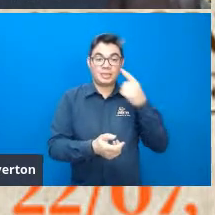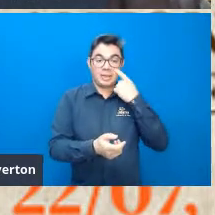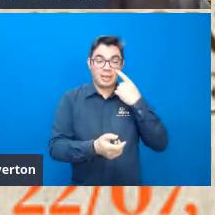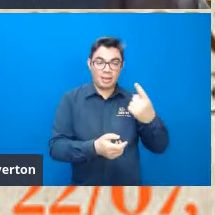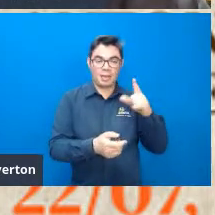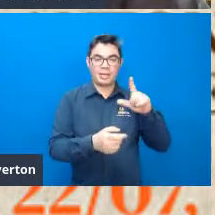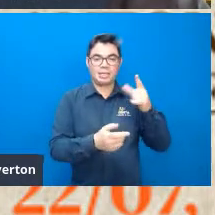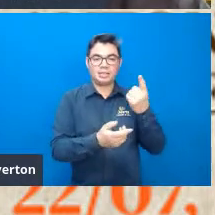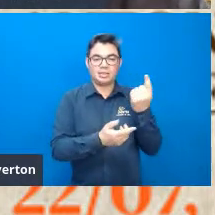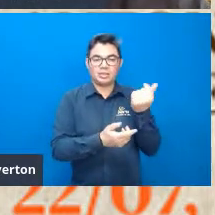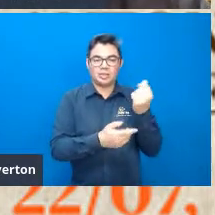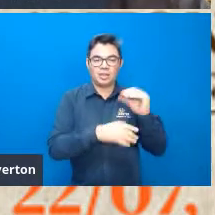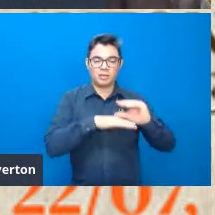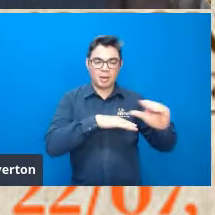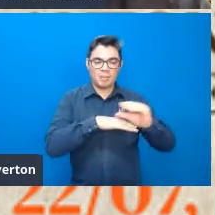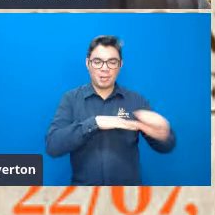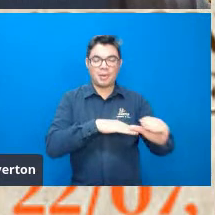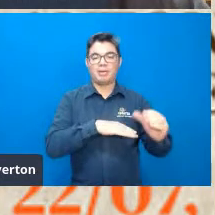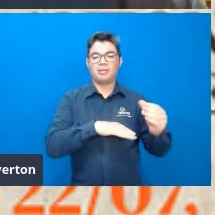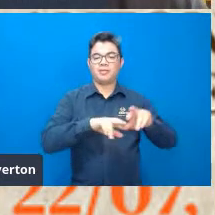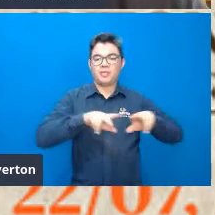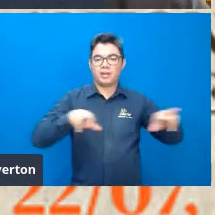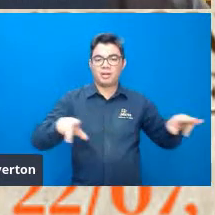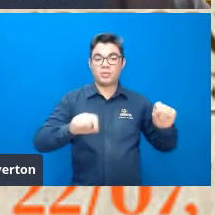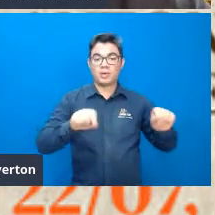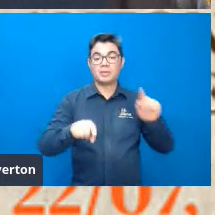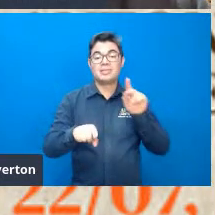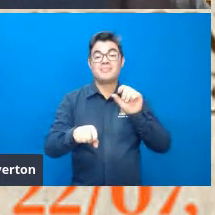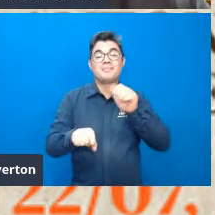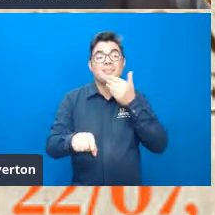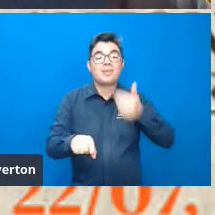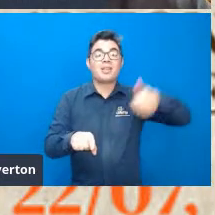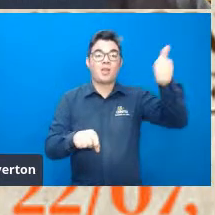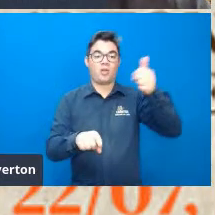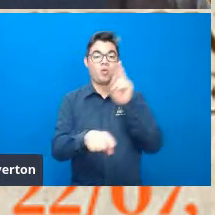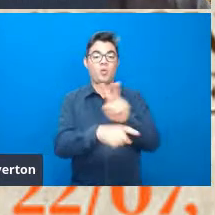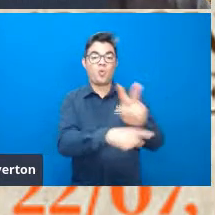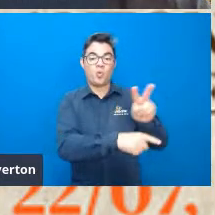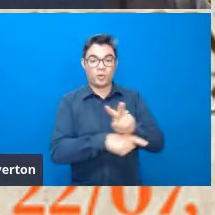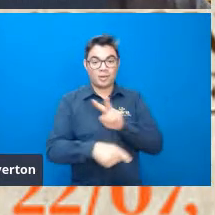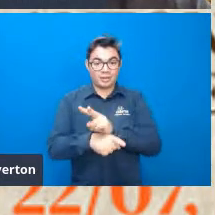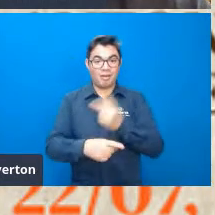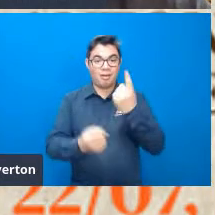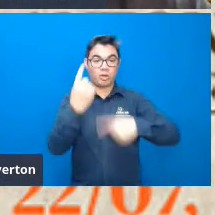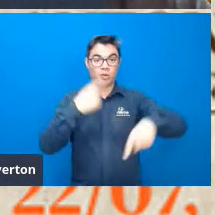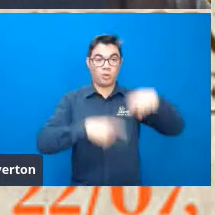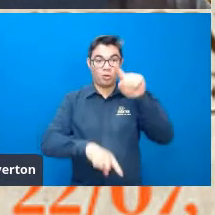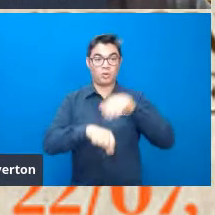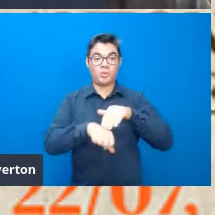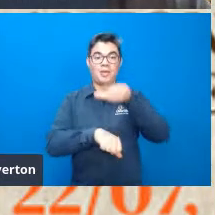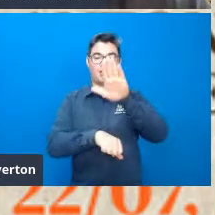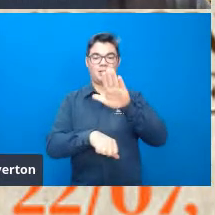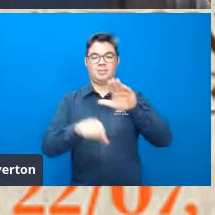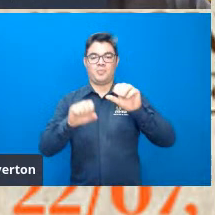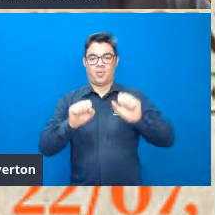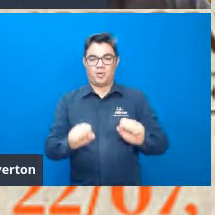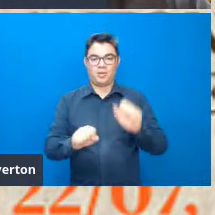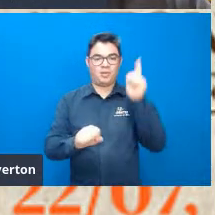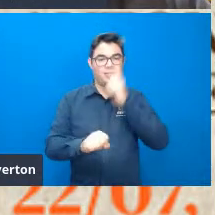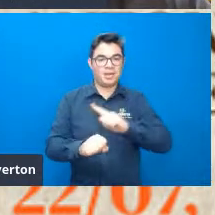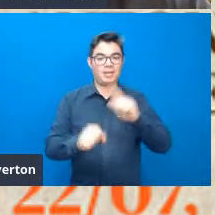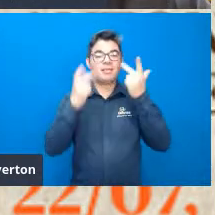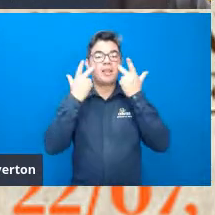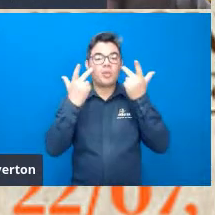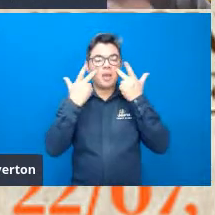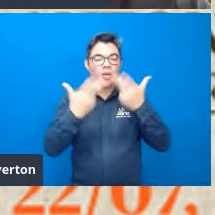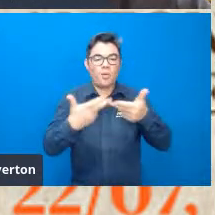não só um maior retorno para o ser humano como também na preservação ambiental para a manutenção das características ambientais naturais dos